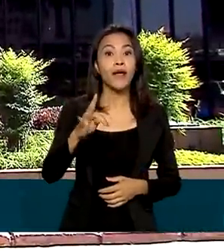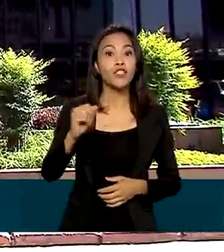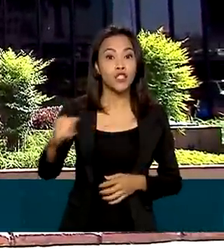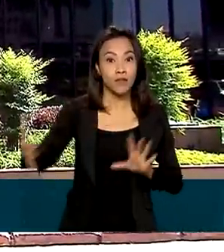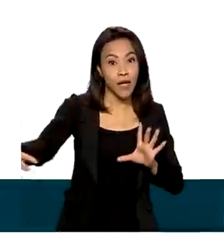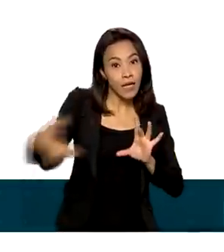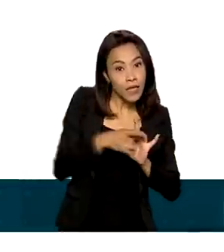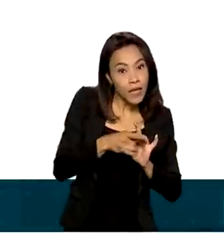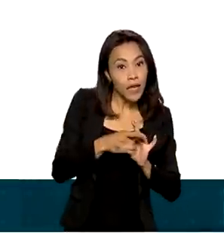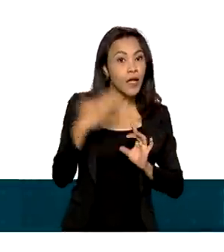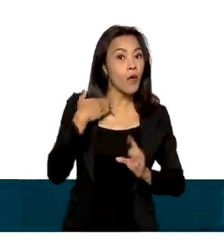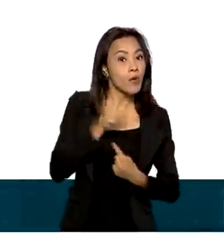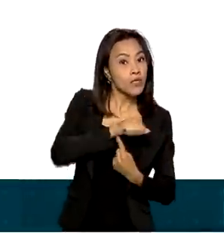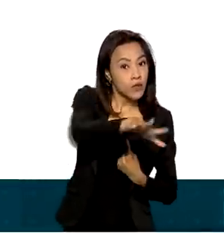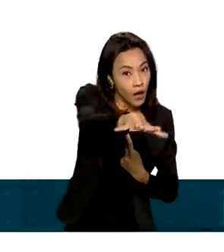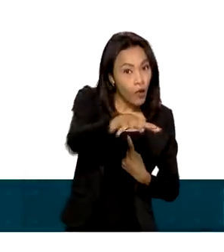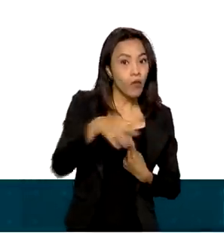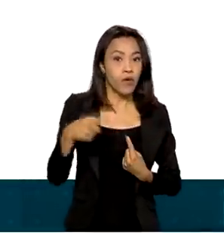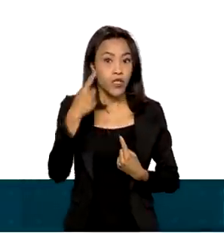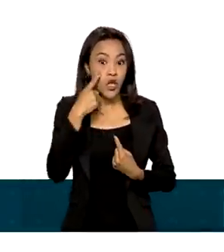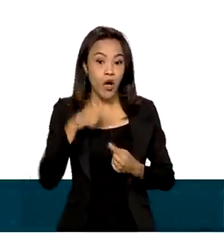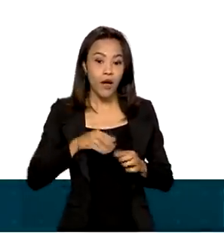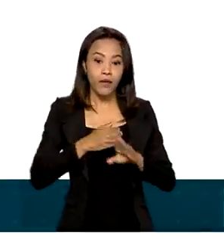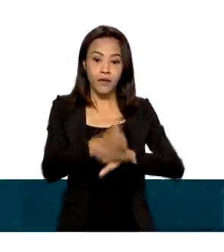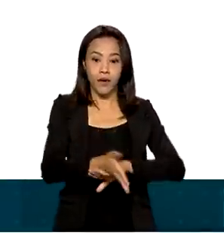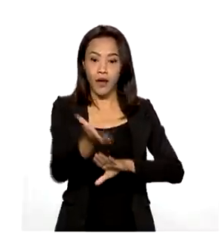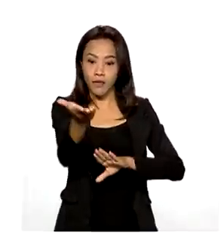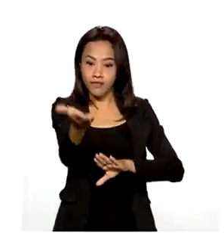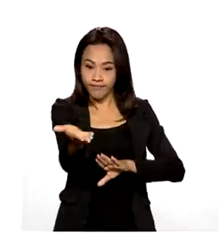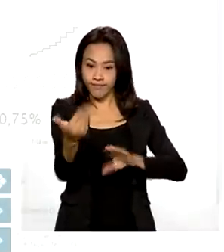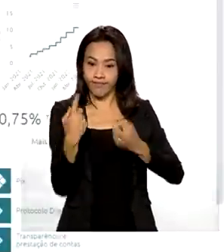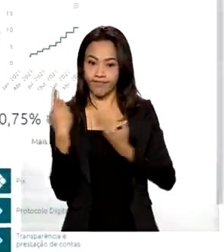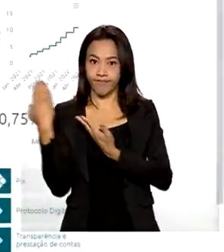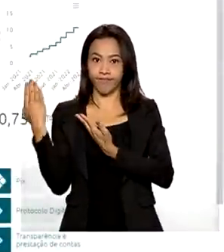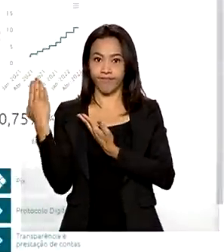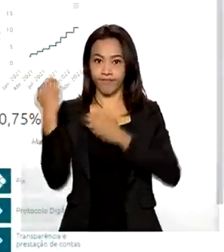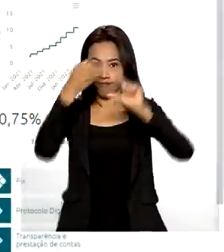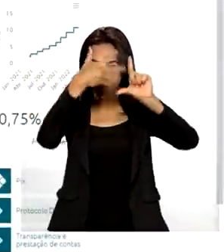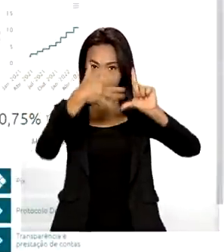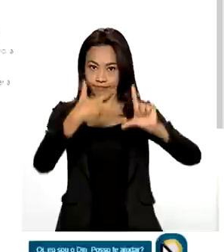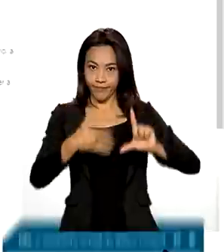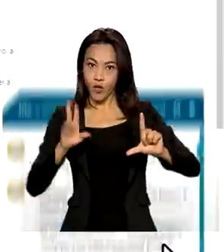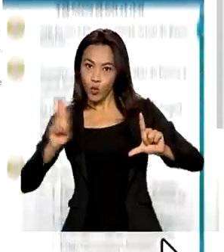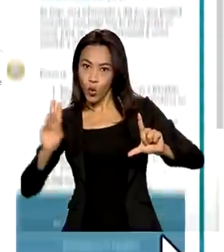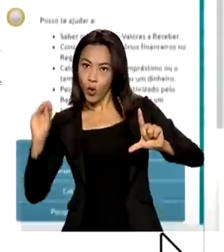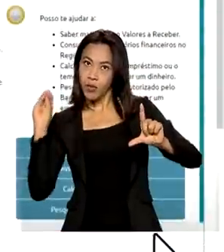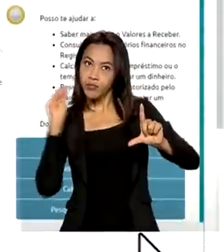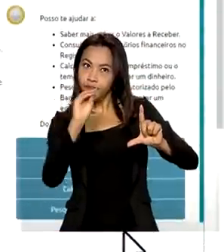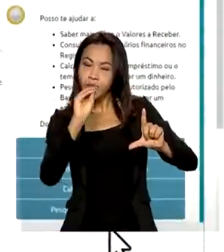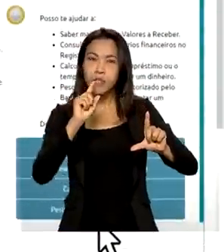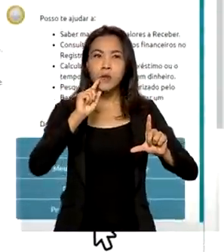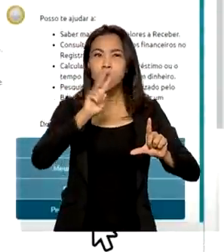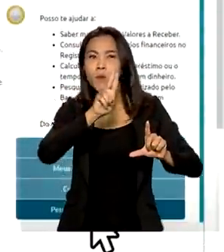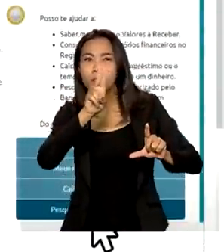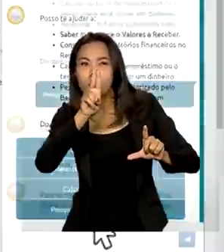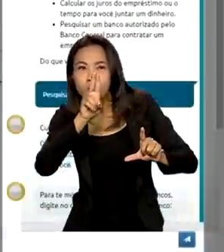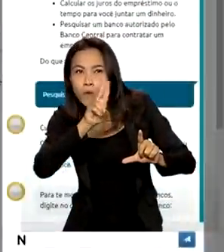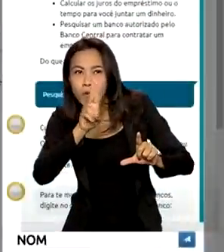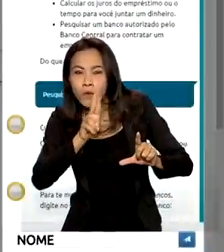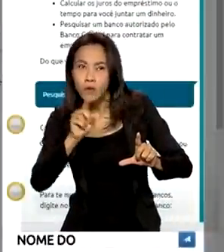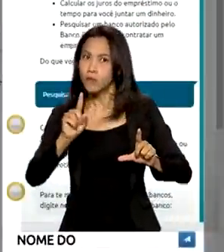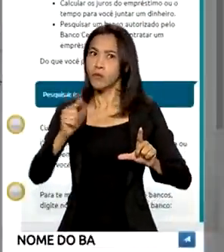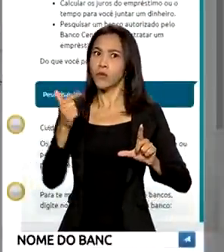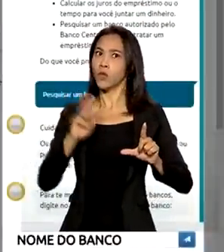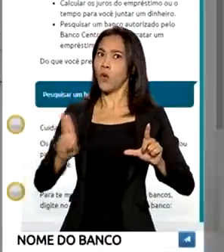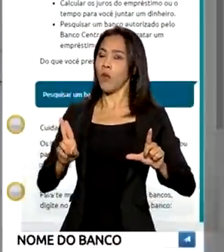Central a funcionar, basta acessar o site e na página digitar o nome da financeira. Se não aparecer o registro,